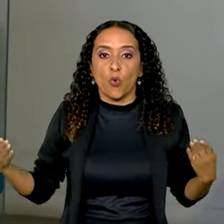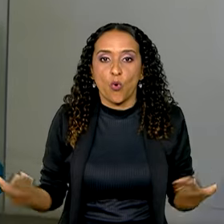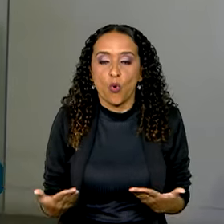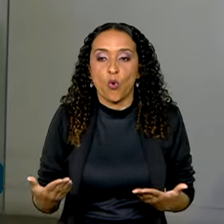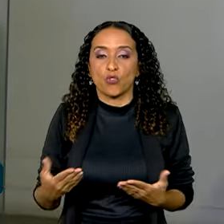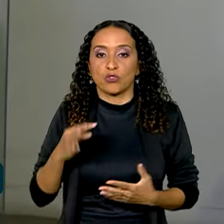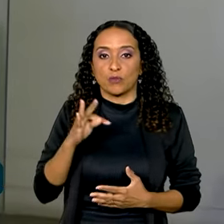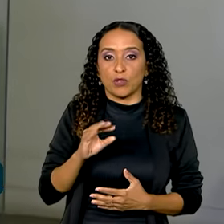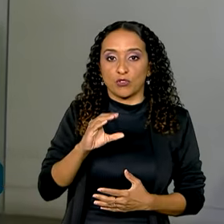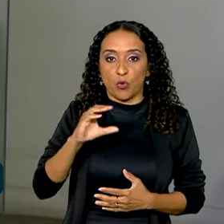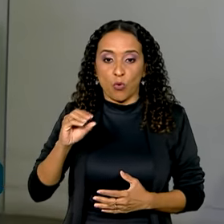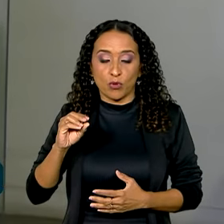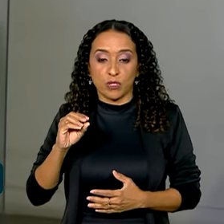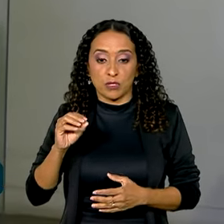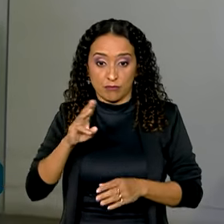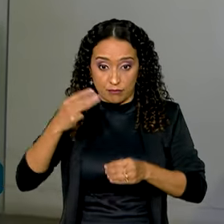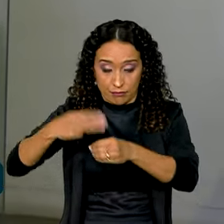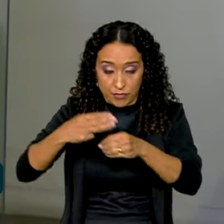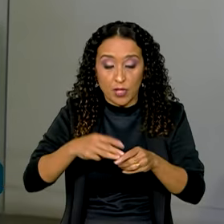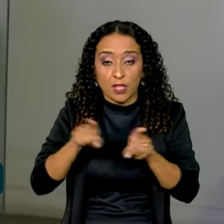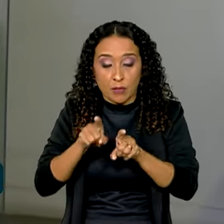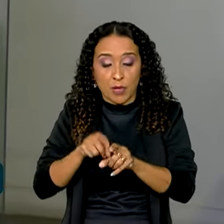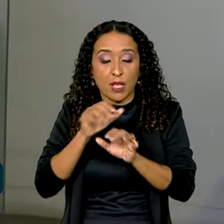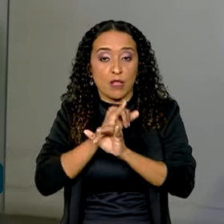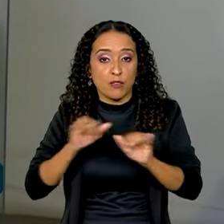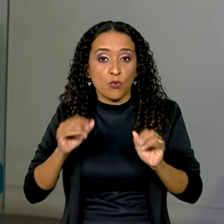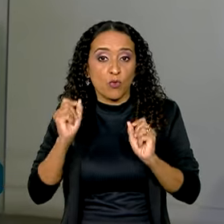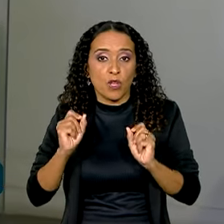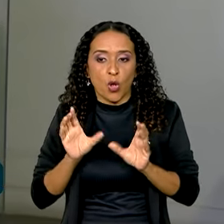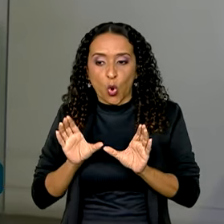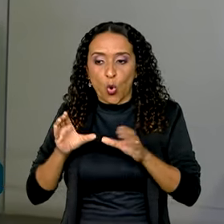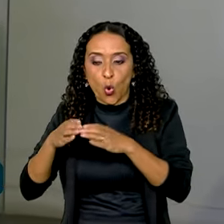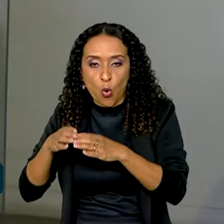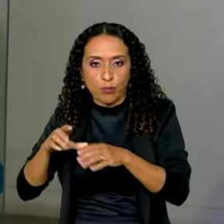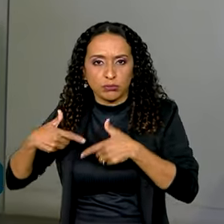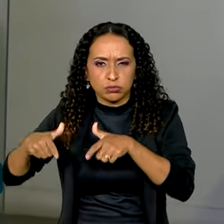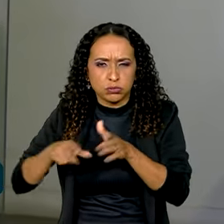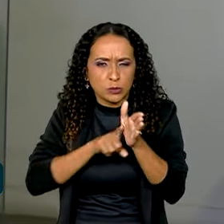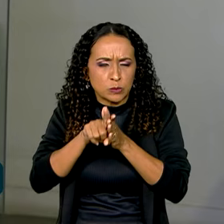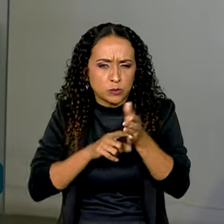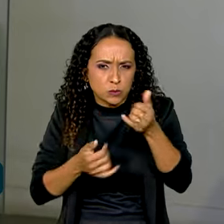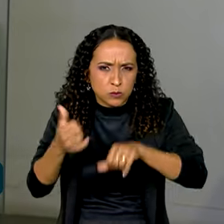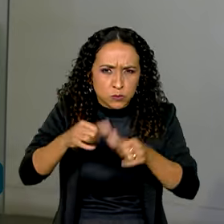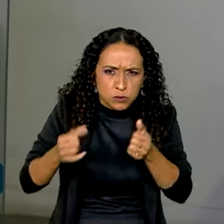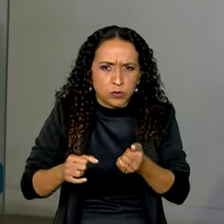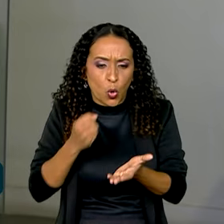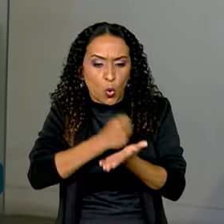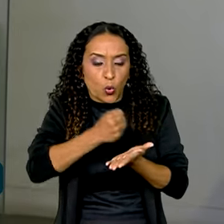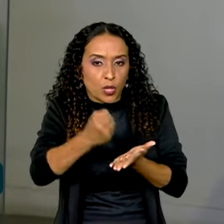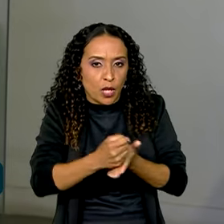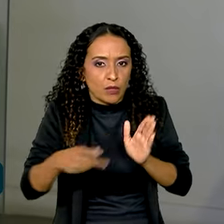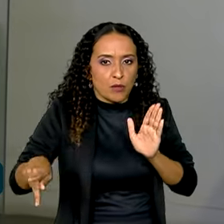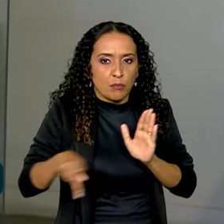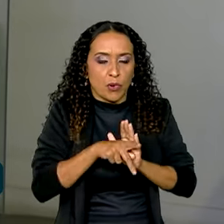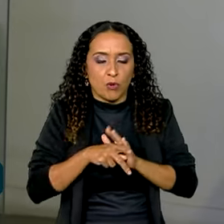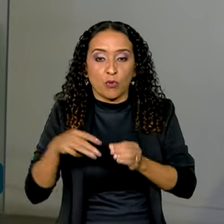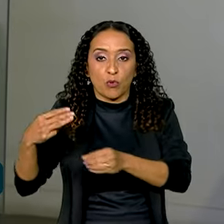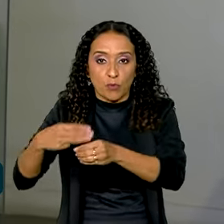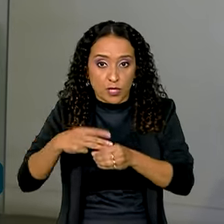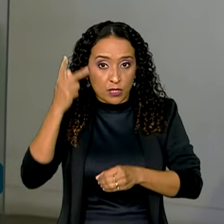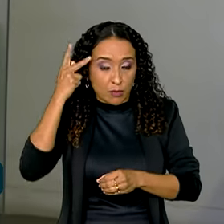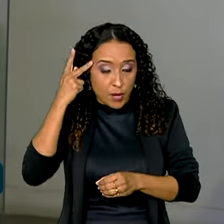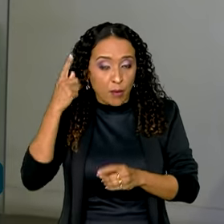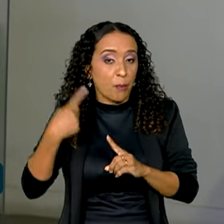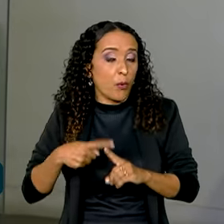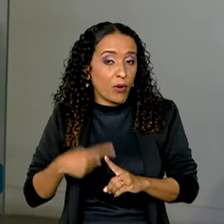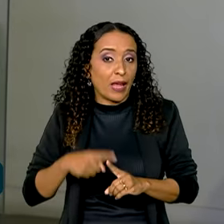o Tribunal de Contas do município disse que também vai montar um grupo de trabalho para analisar esse contrato da Enel com o município de São Paulo porque,